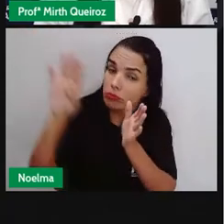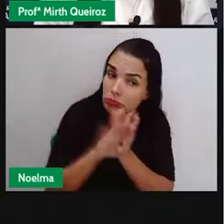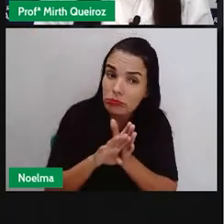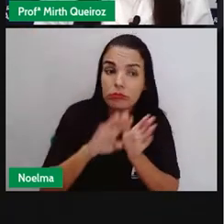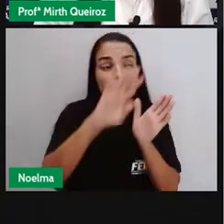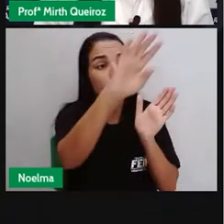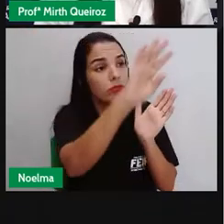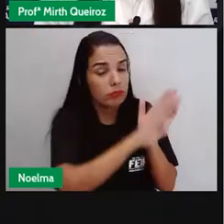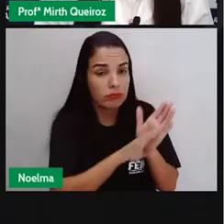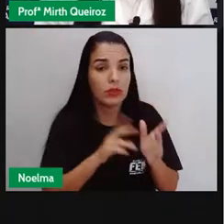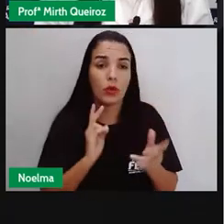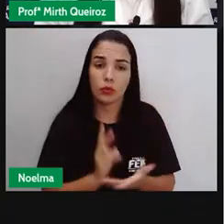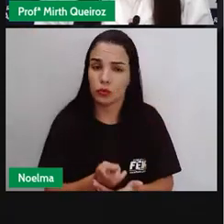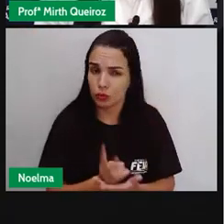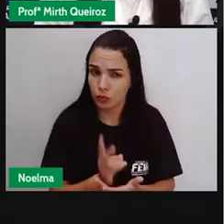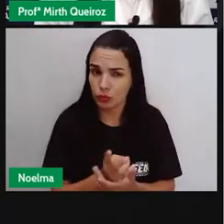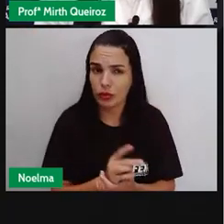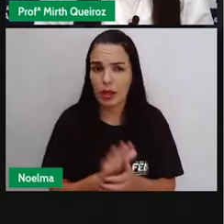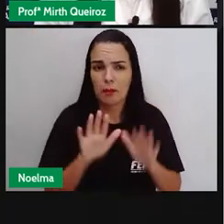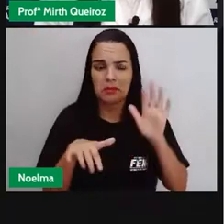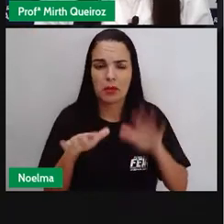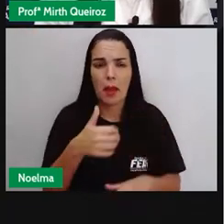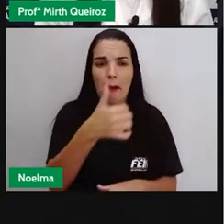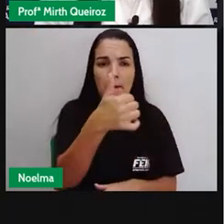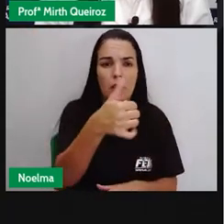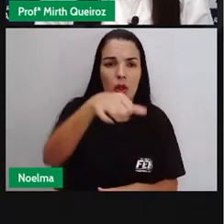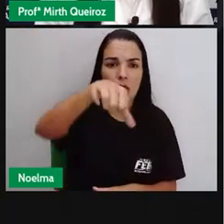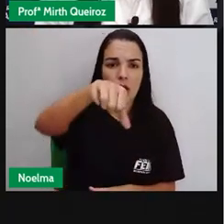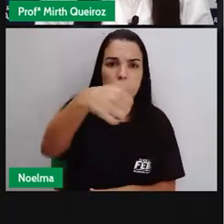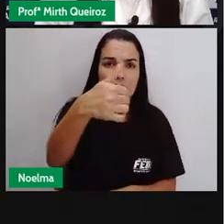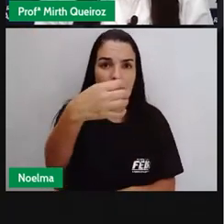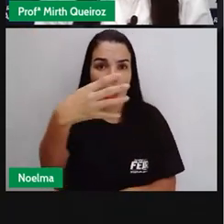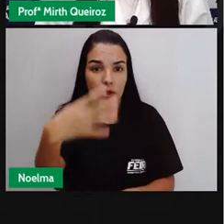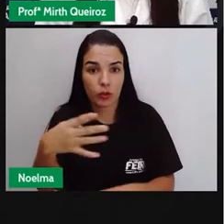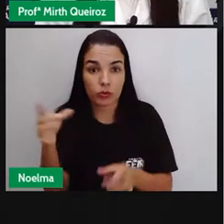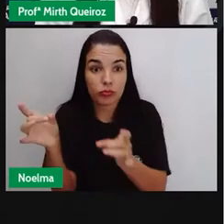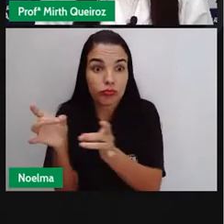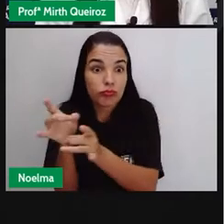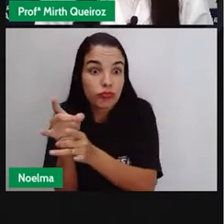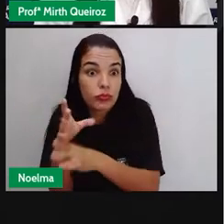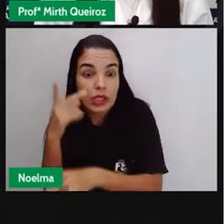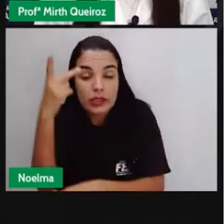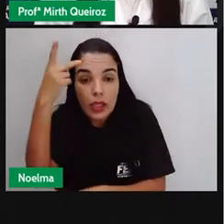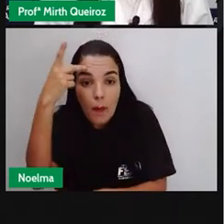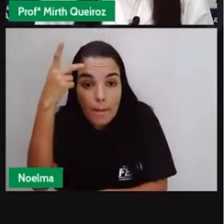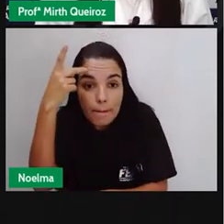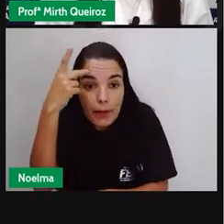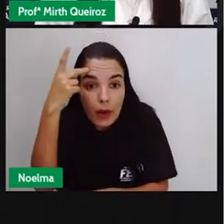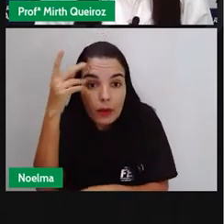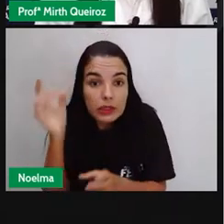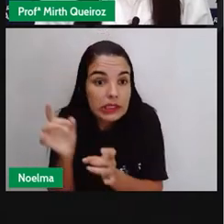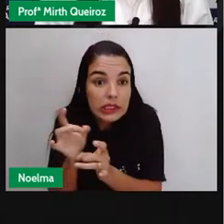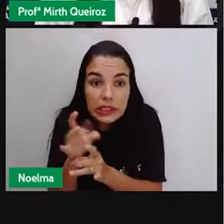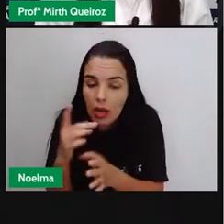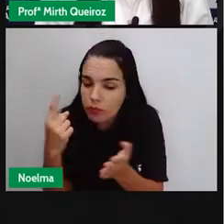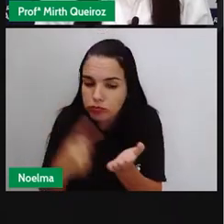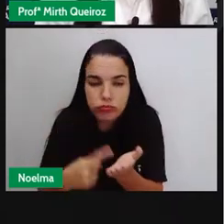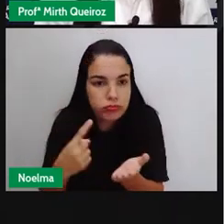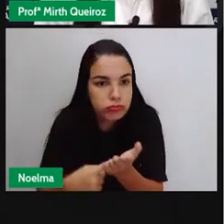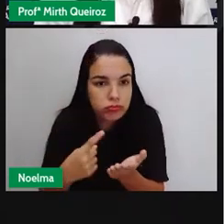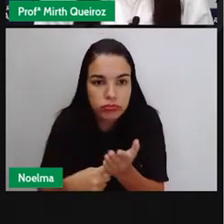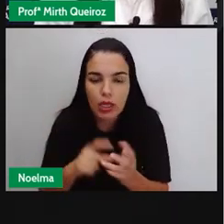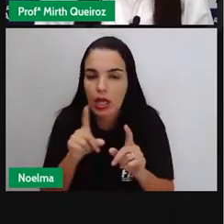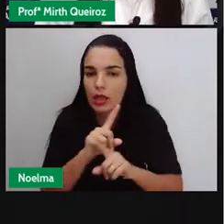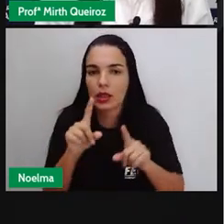E em 1914, quando o estado de São Paulo encerrou os contratos oficiais de imigração com o